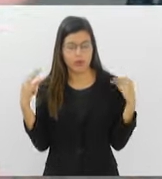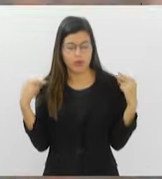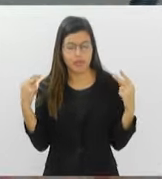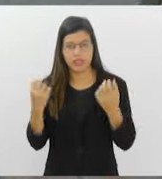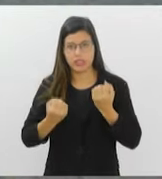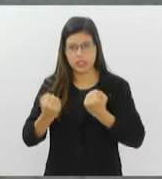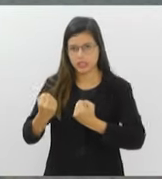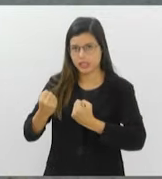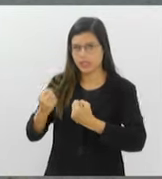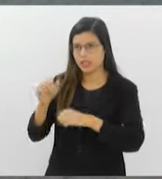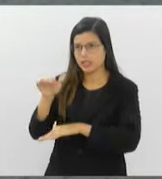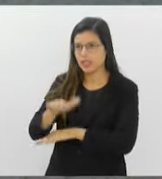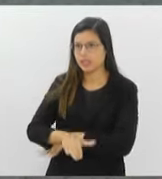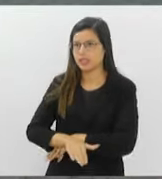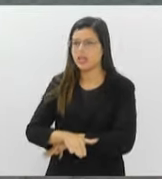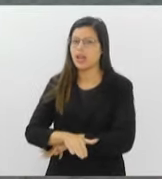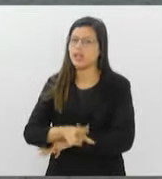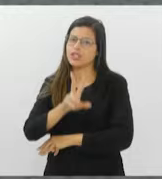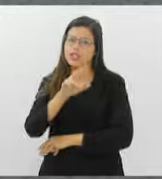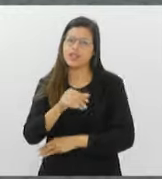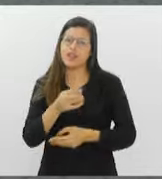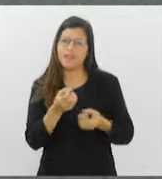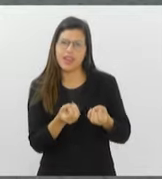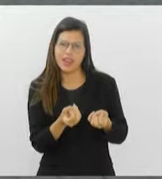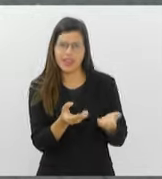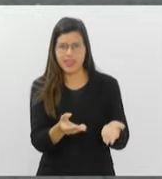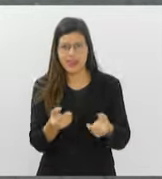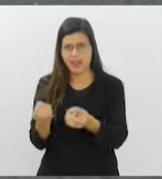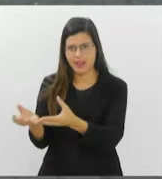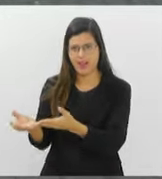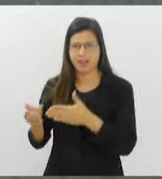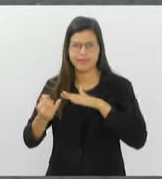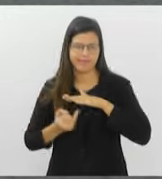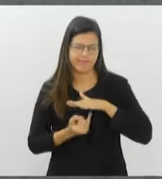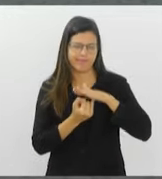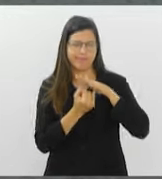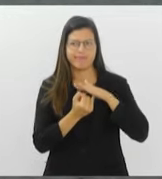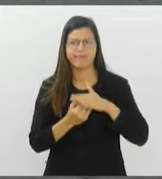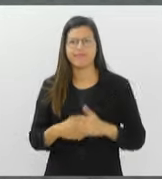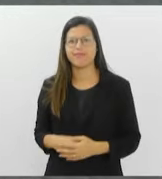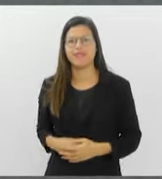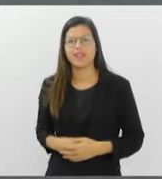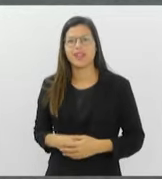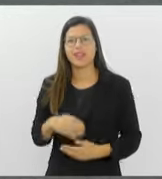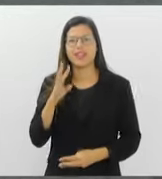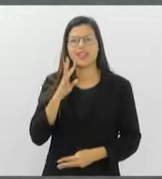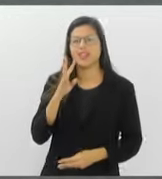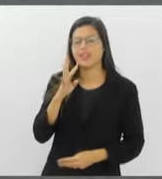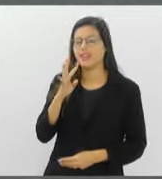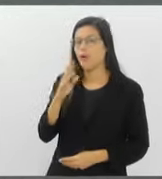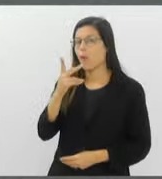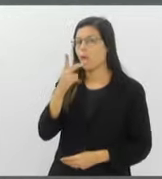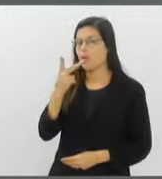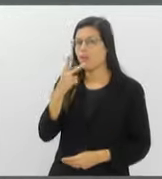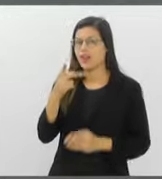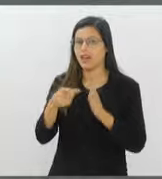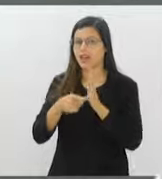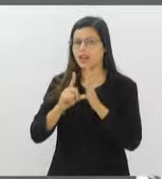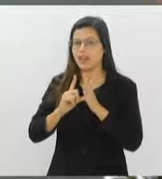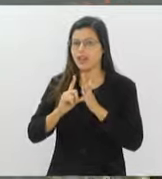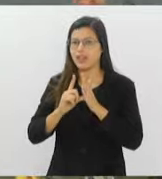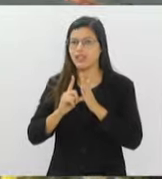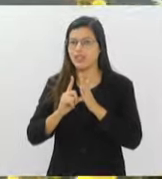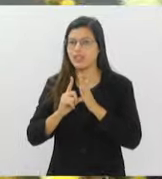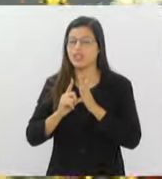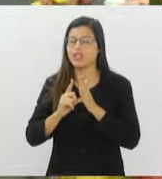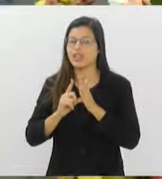buscar pra levar os buquês nas instituições, nas ELPIs. É, falei, olha que bacana, Vicente. Eu falei anteriormente que o destino era muito